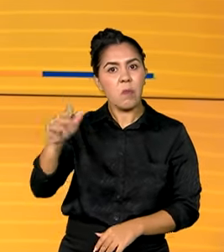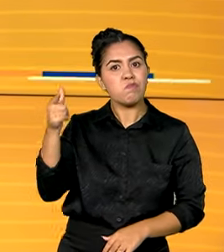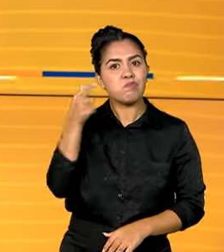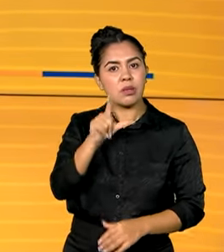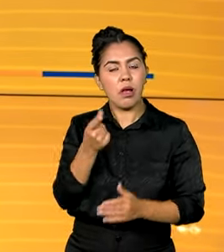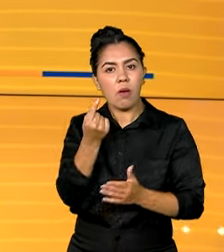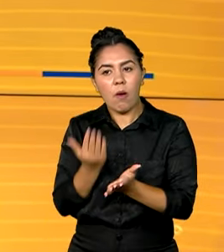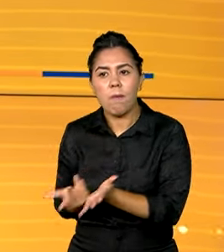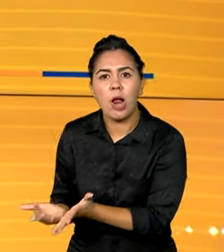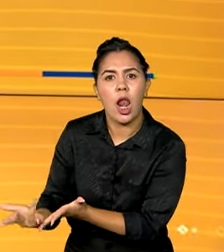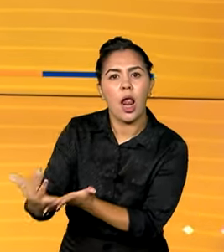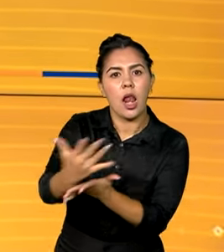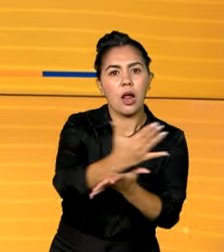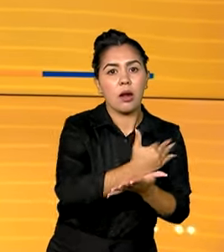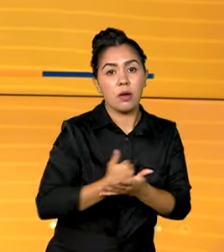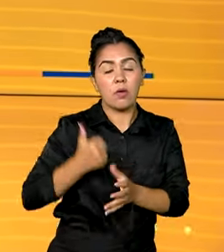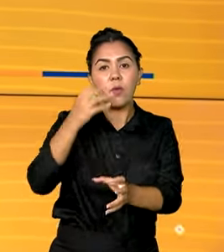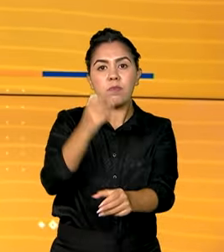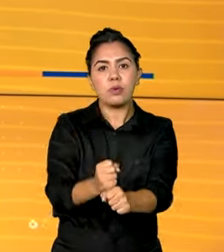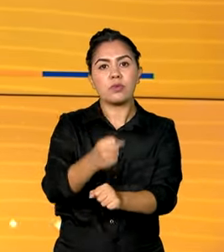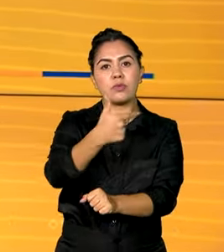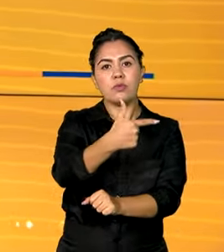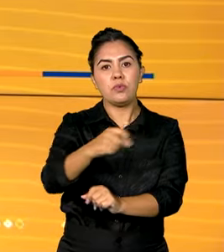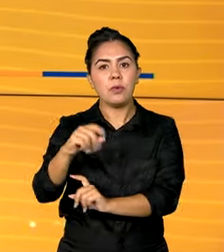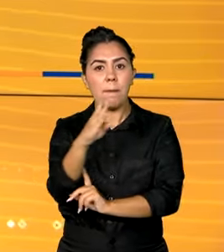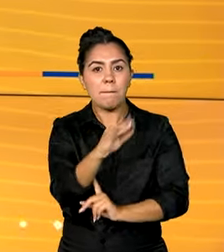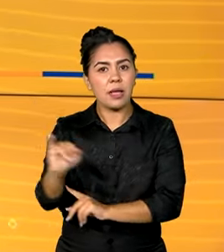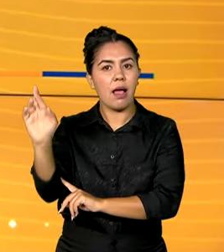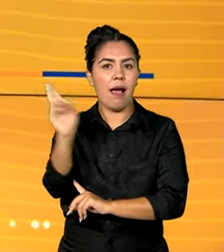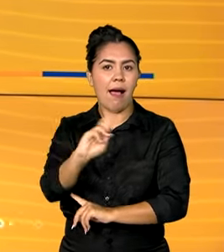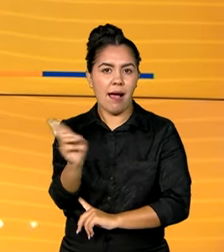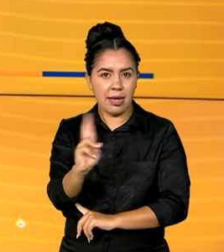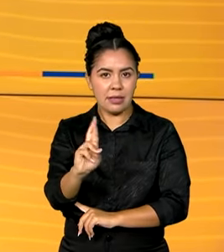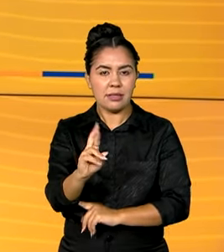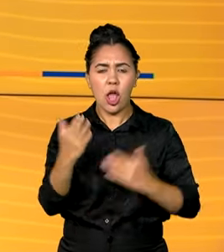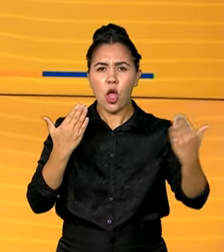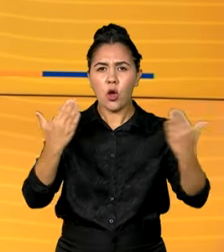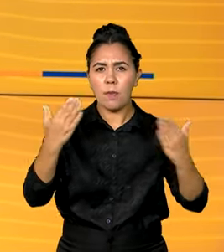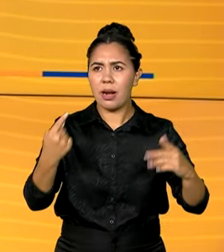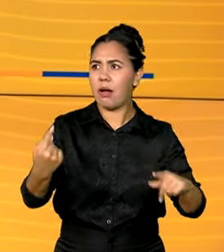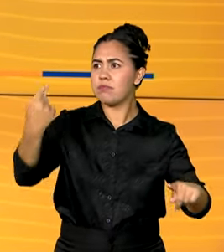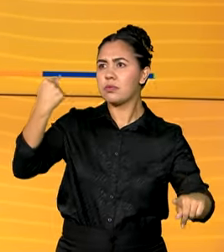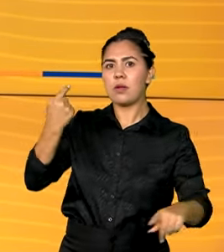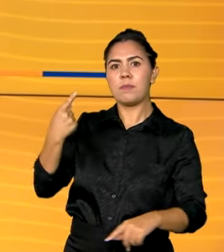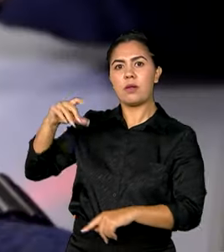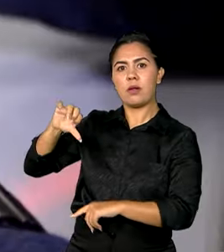bilhões de reais, o maior valor para o mês desde 1995.